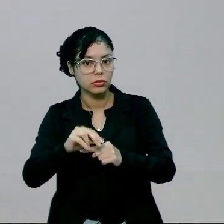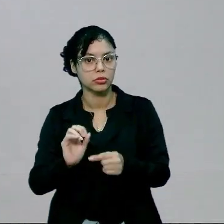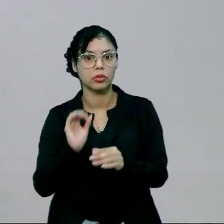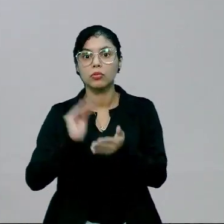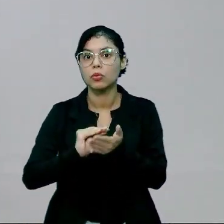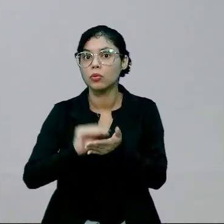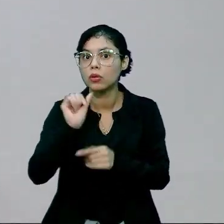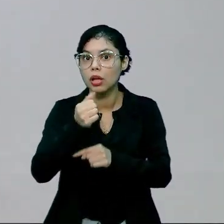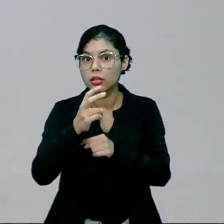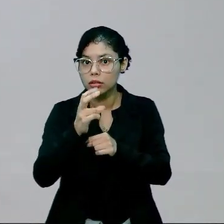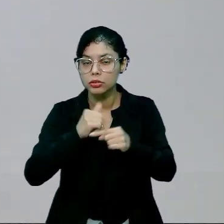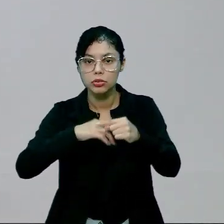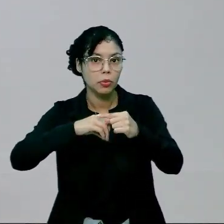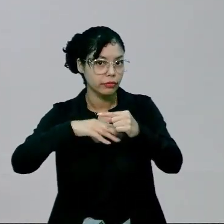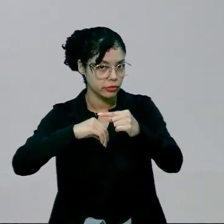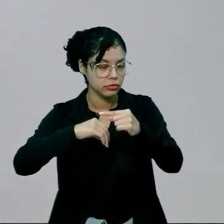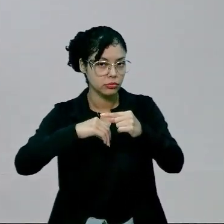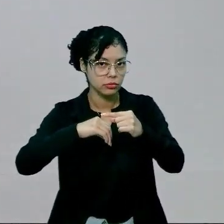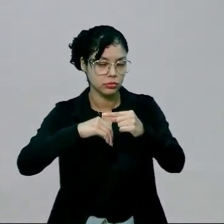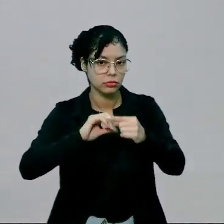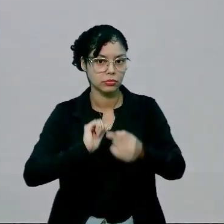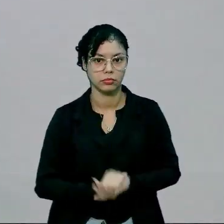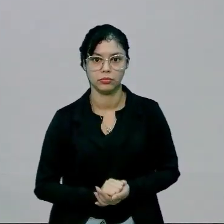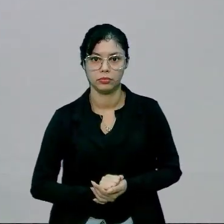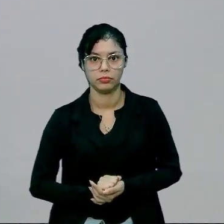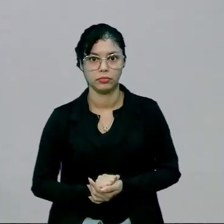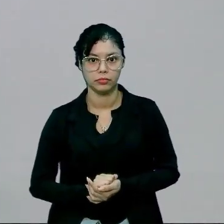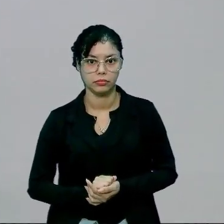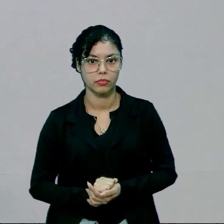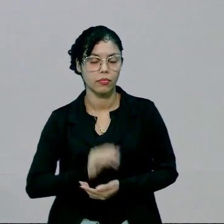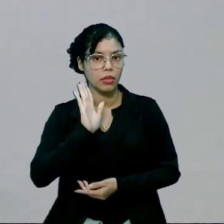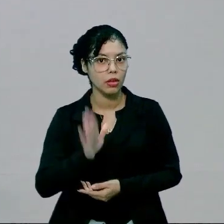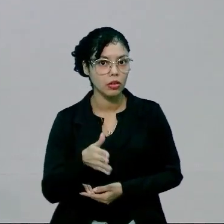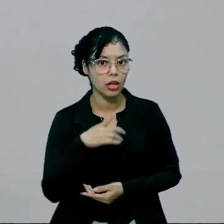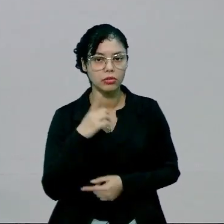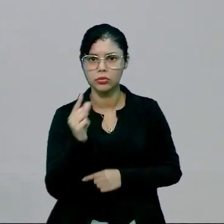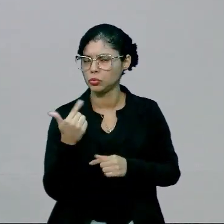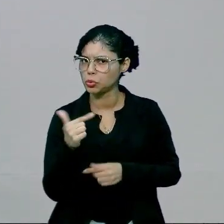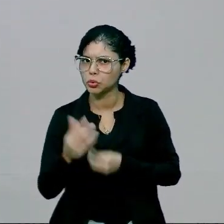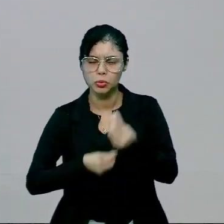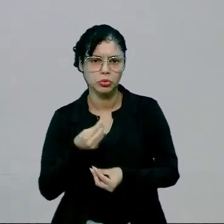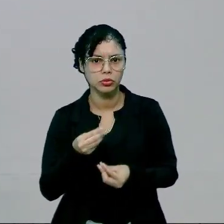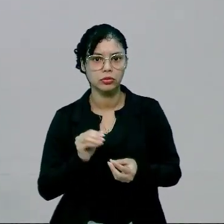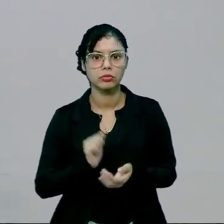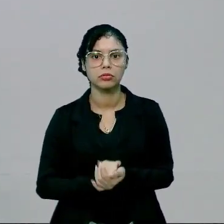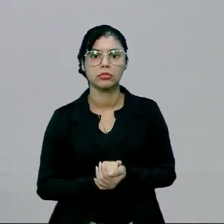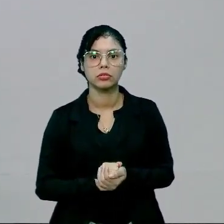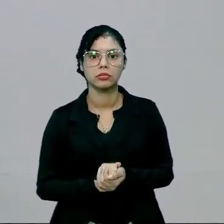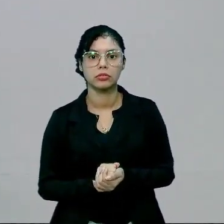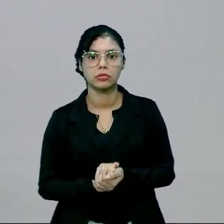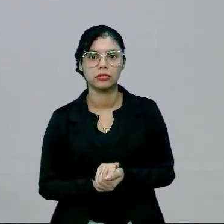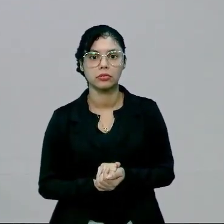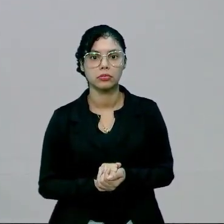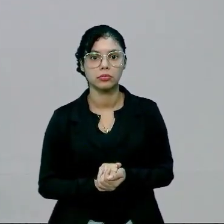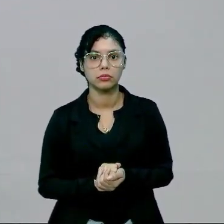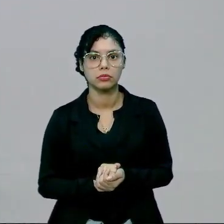Sobrou o quê? 15 sobre 90. Já como não dá pra dividir, a gente vai fazer uma